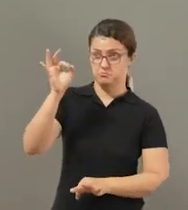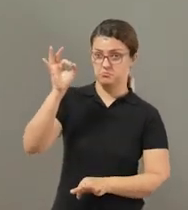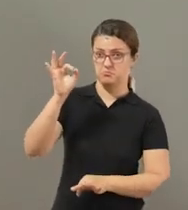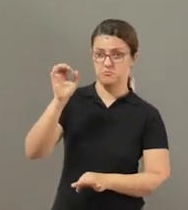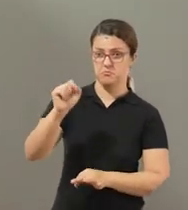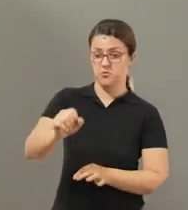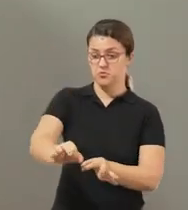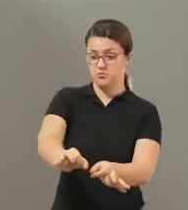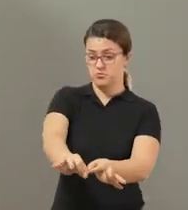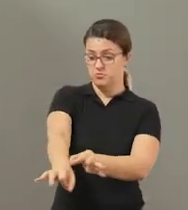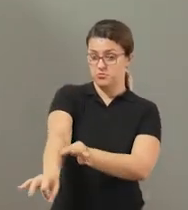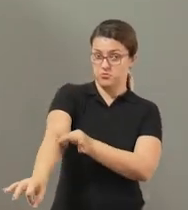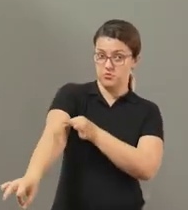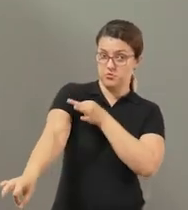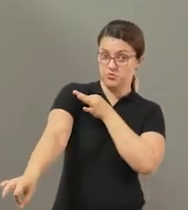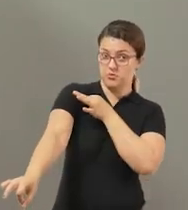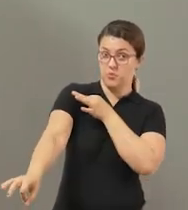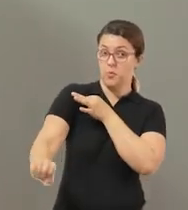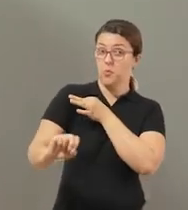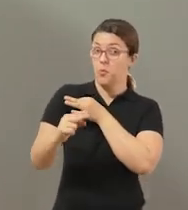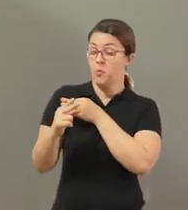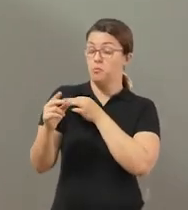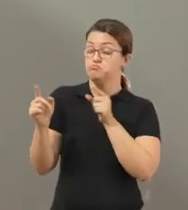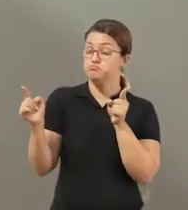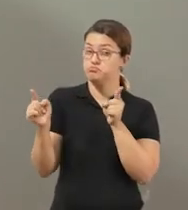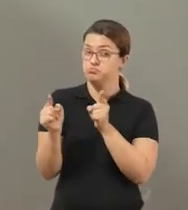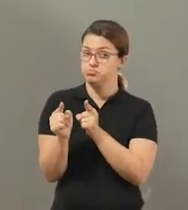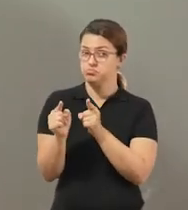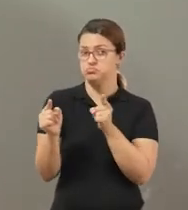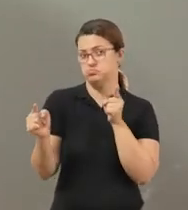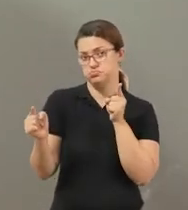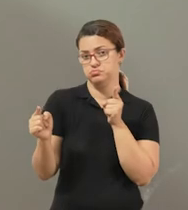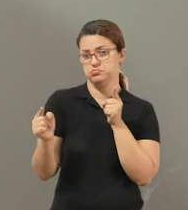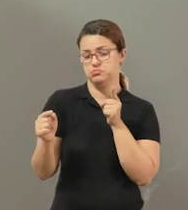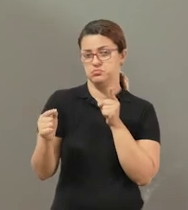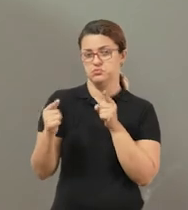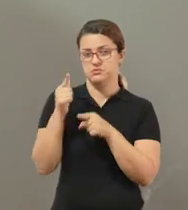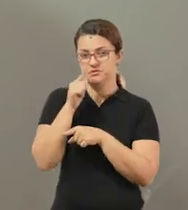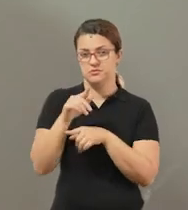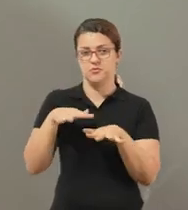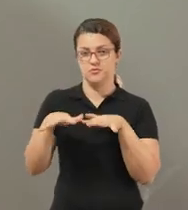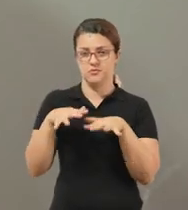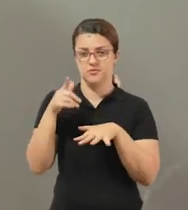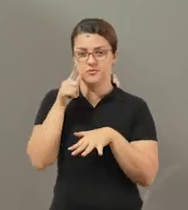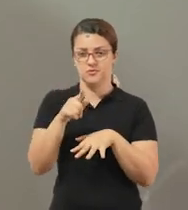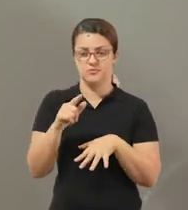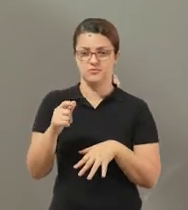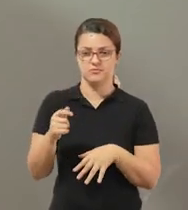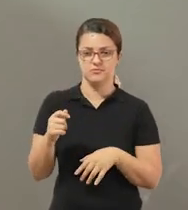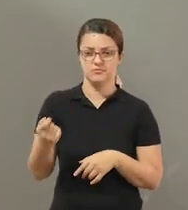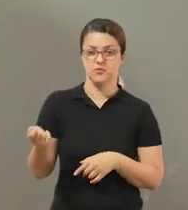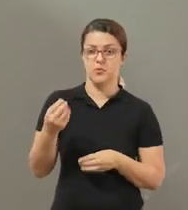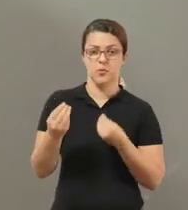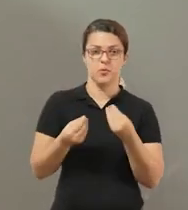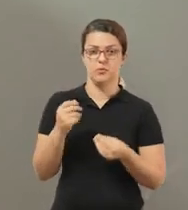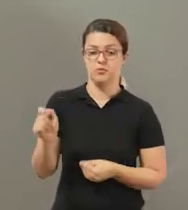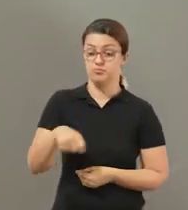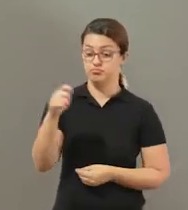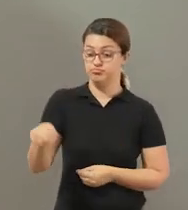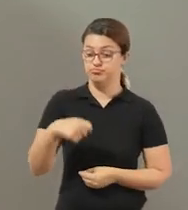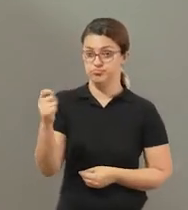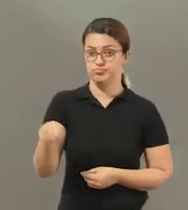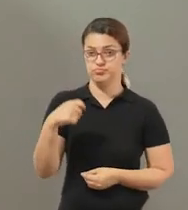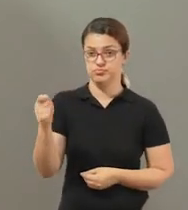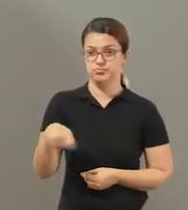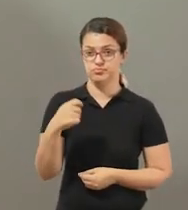barbante Ele pode ser do comprimento do braço da criança Ou até menor Porque dá para a gente fazer vários movimentos Tá bom? E como que se